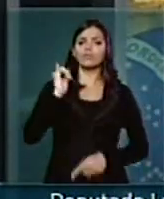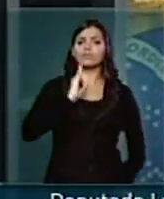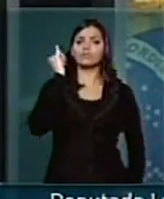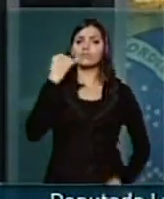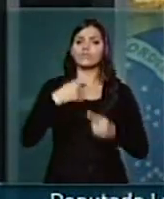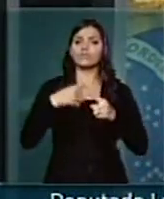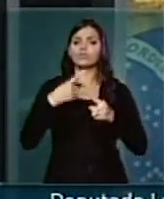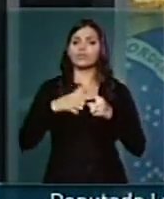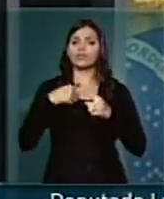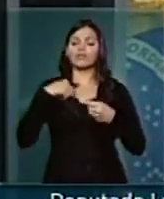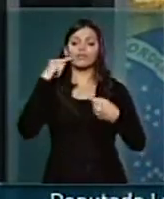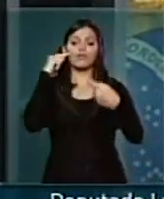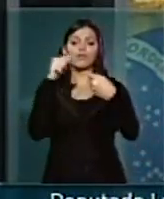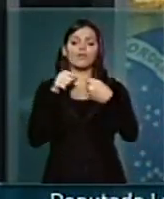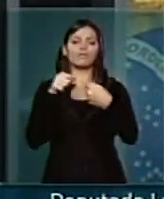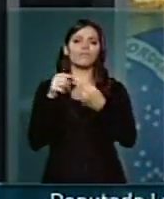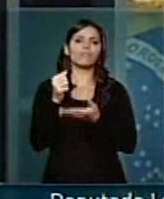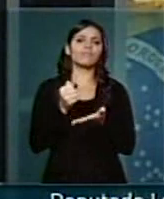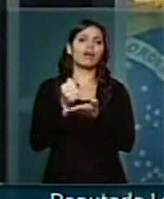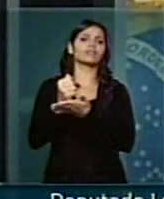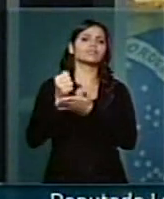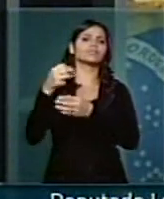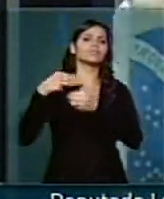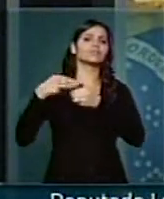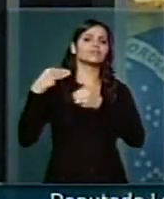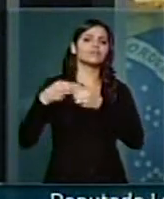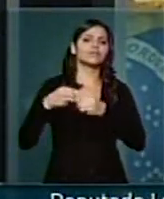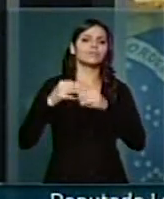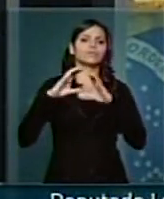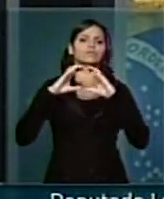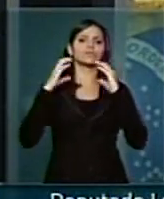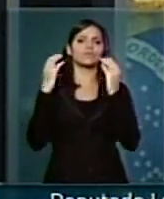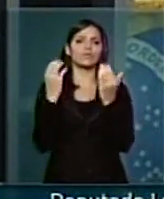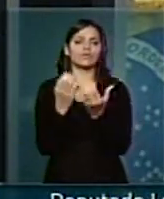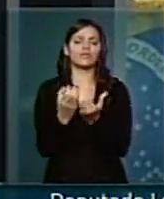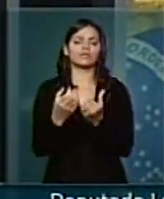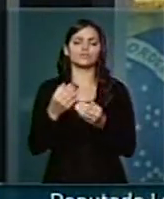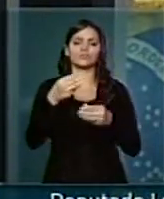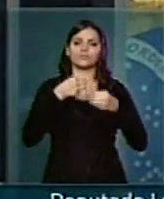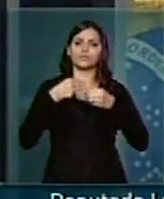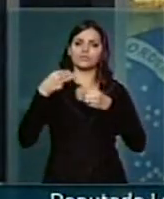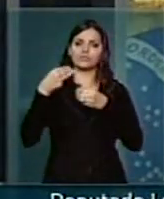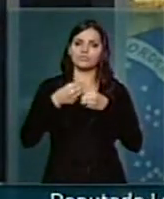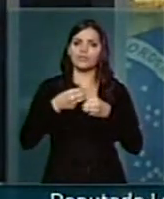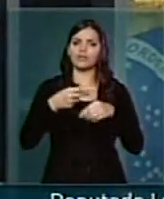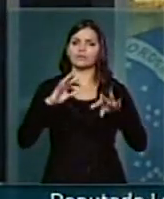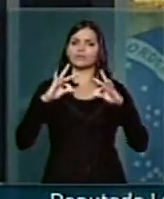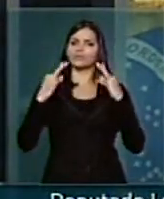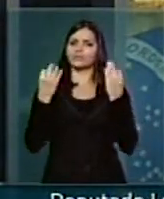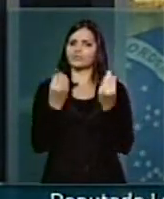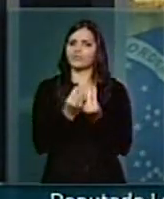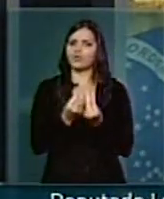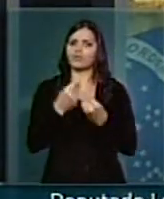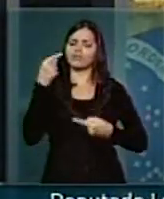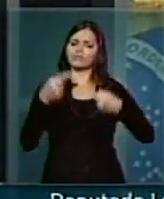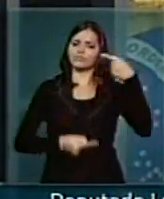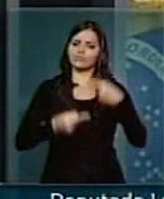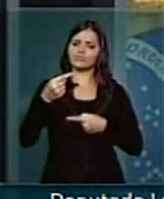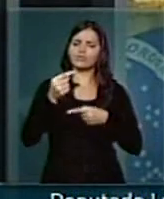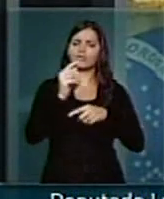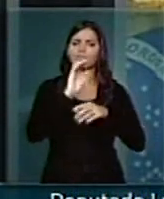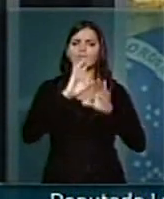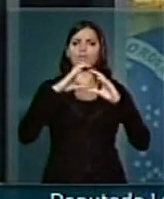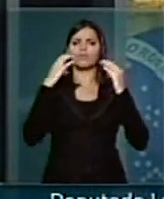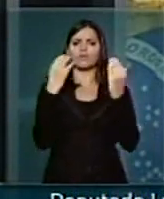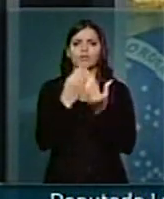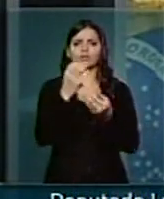com a discussão lá da base, do município, dos congressos municipais, nossas teses do Congresso Estadual e, por